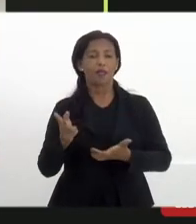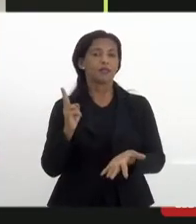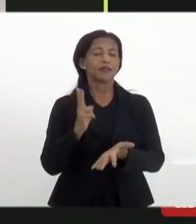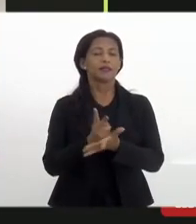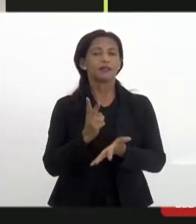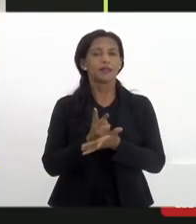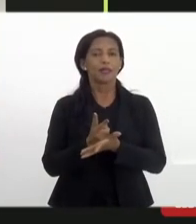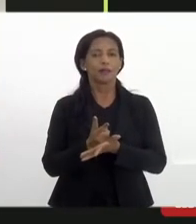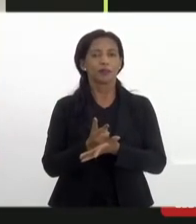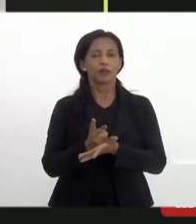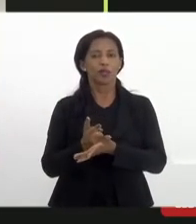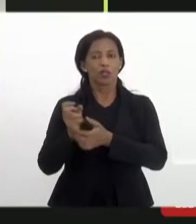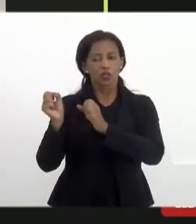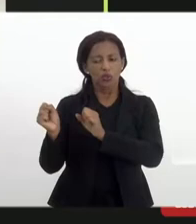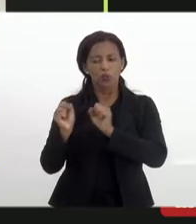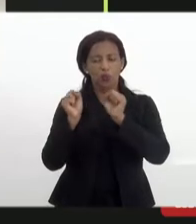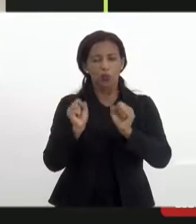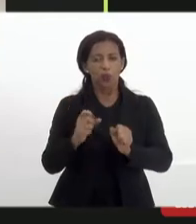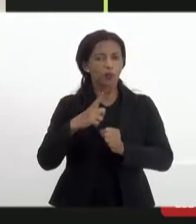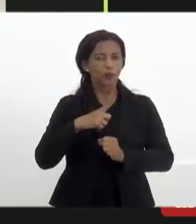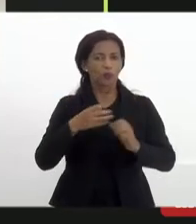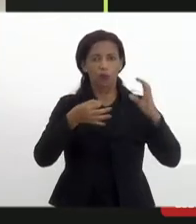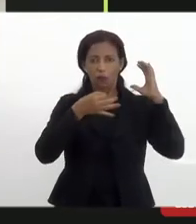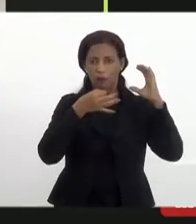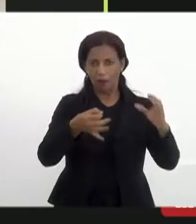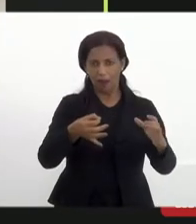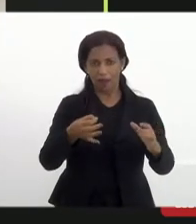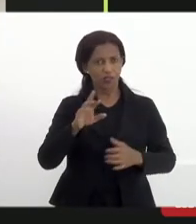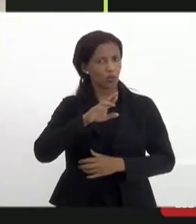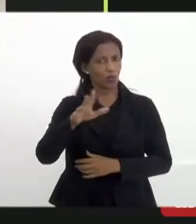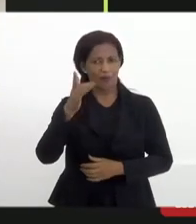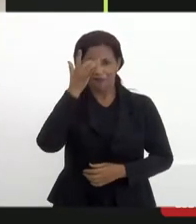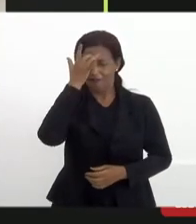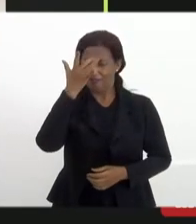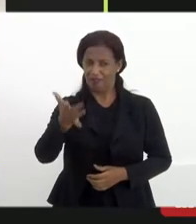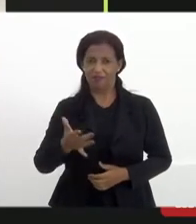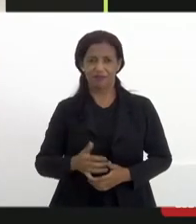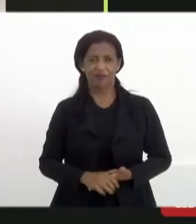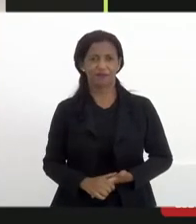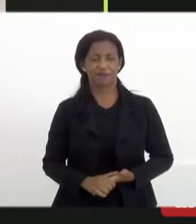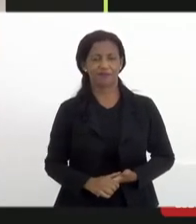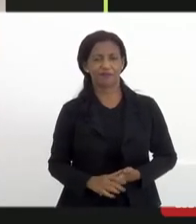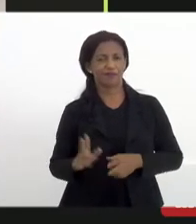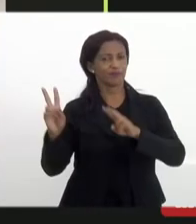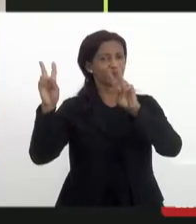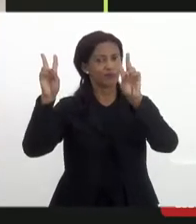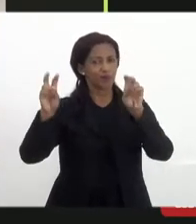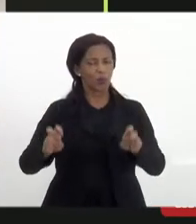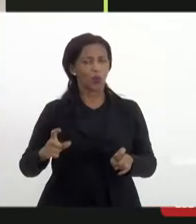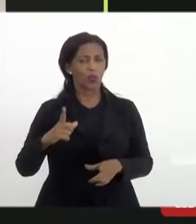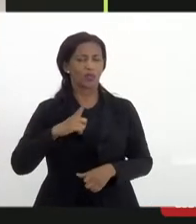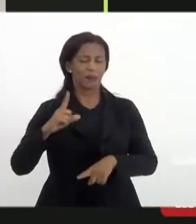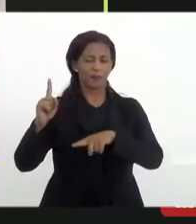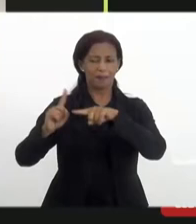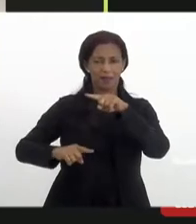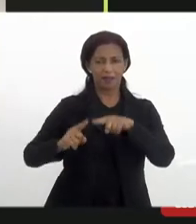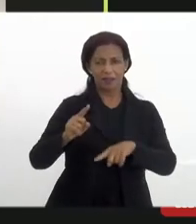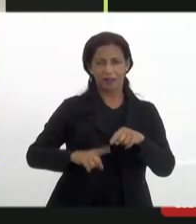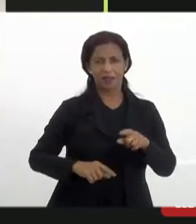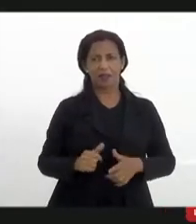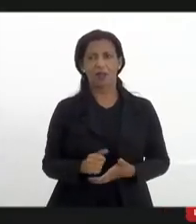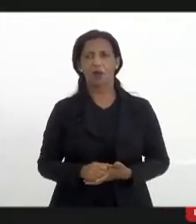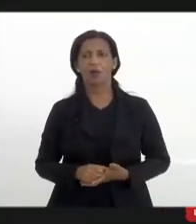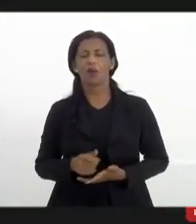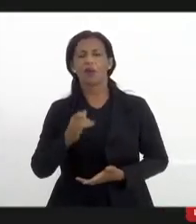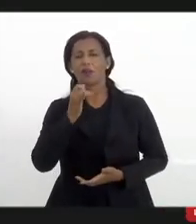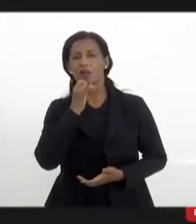poder manter uma rádio comunitária que não é fácil né quando queima o equipamento por exemplo onde